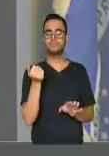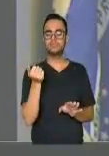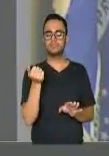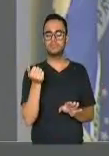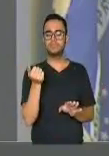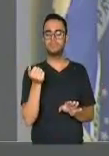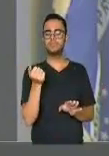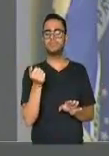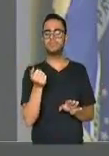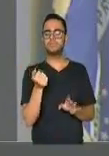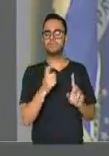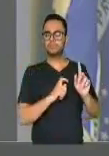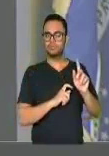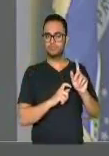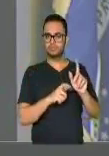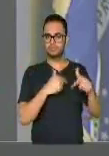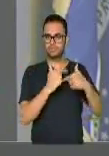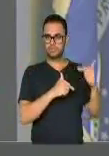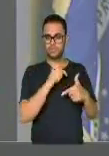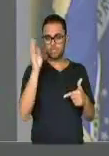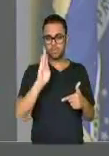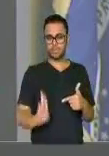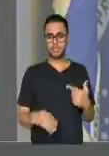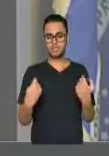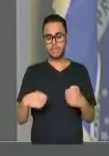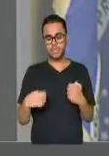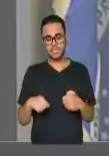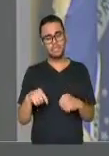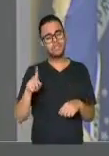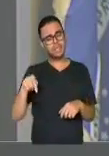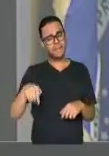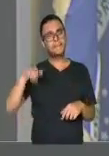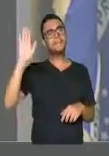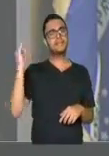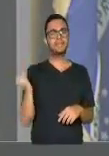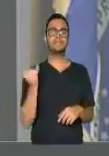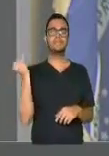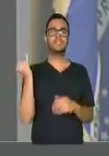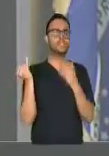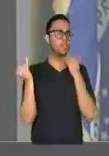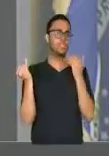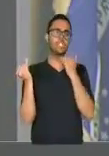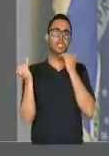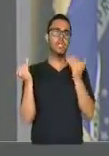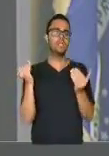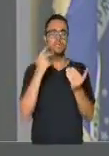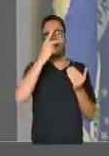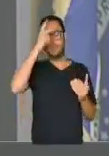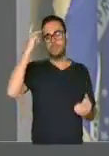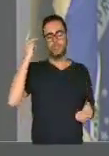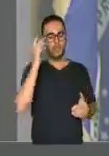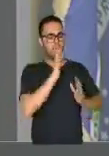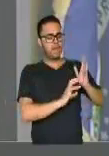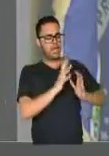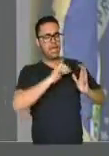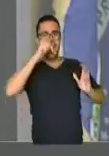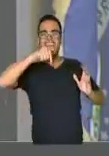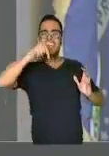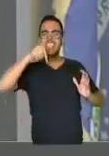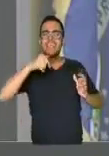os empregos que o Brasil precisa. É isso que é o mais importante. Não adianta nós ficarmos aqui brigando,